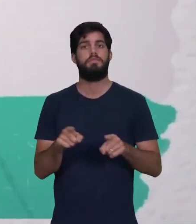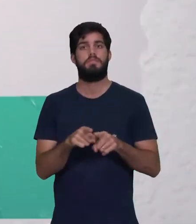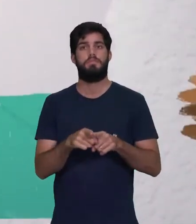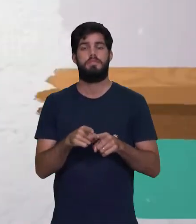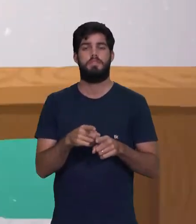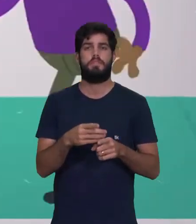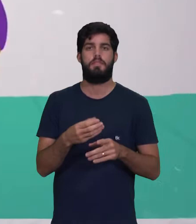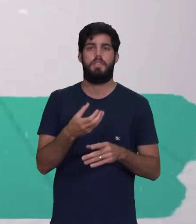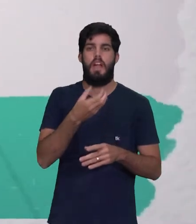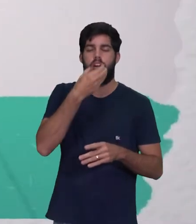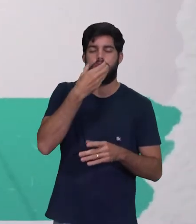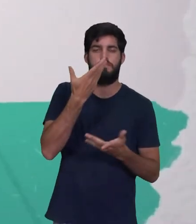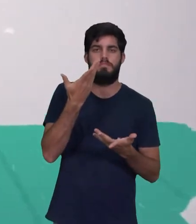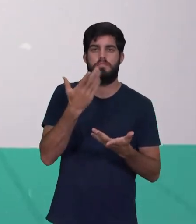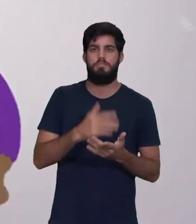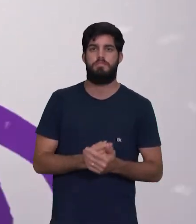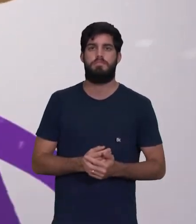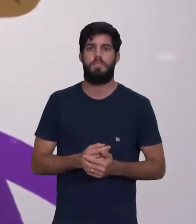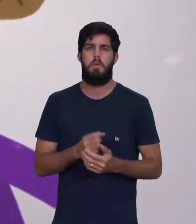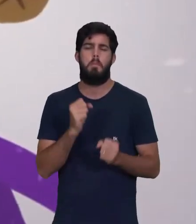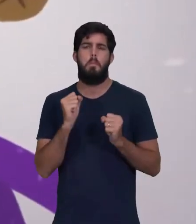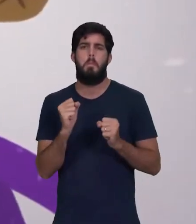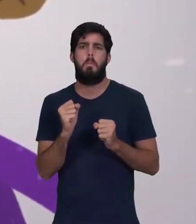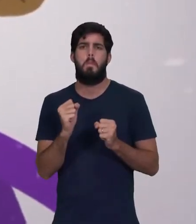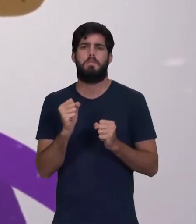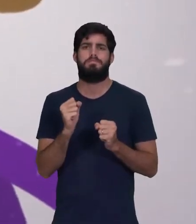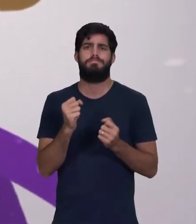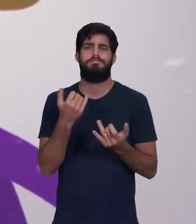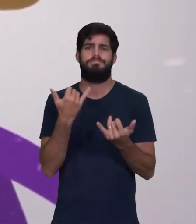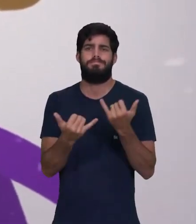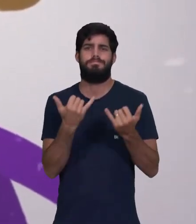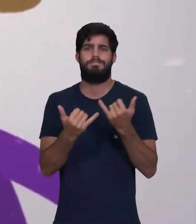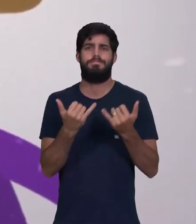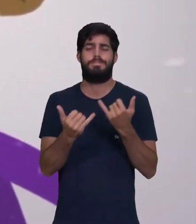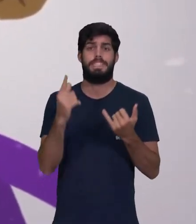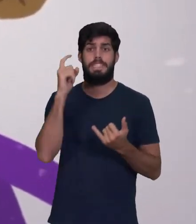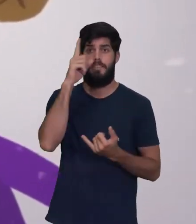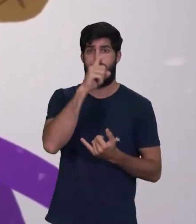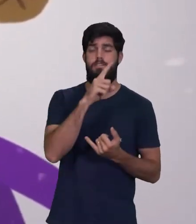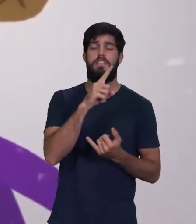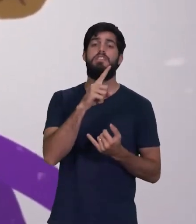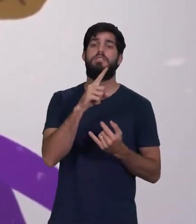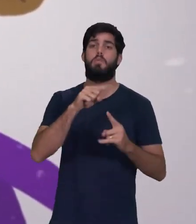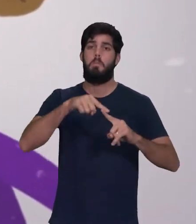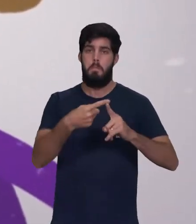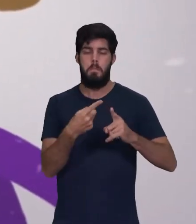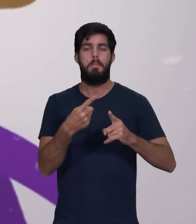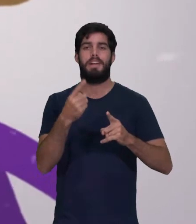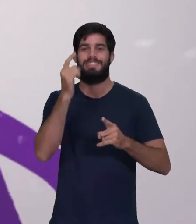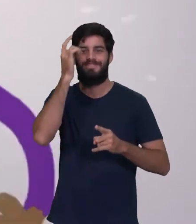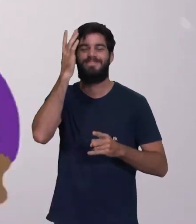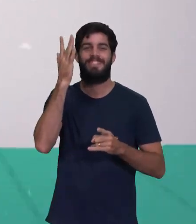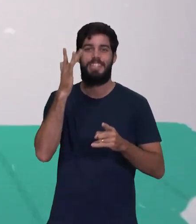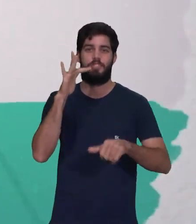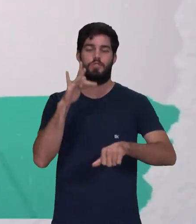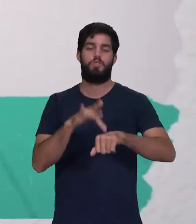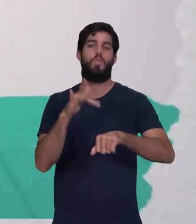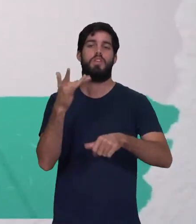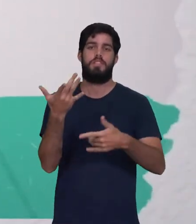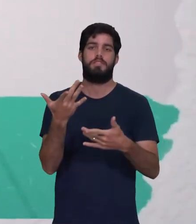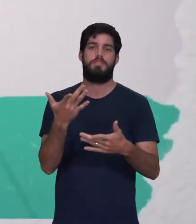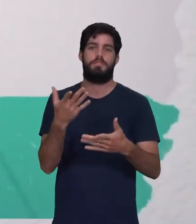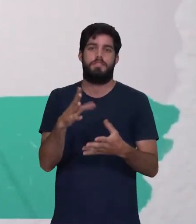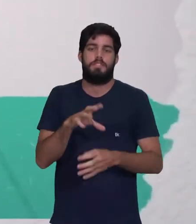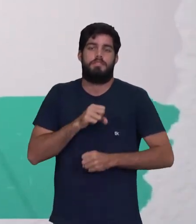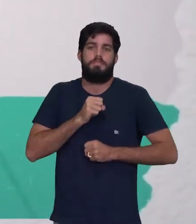perceber, levar a mão à boca, por exemplo. Pode parecer difícil, mas se contaminar com o corona é mais fácil do que